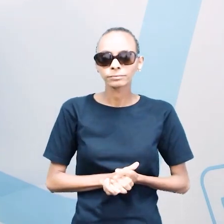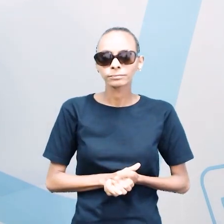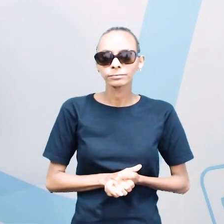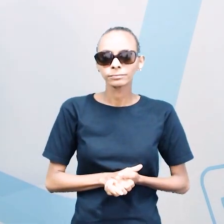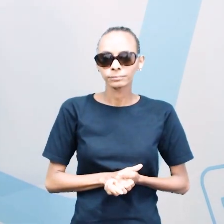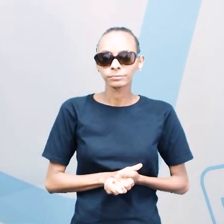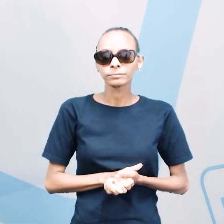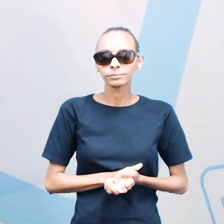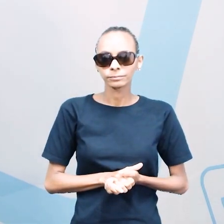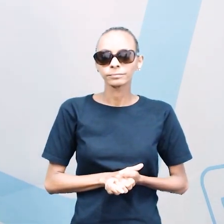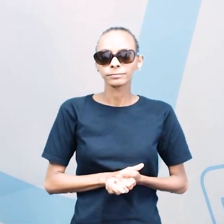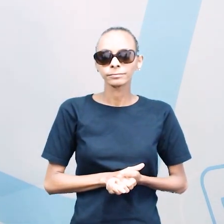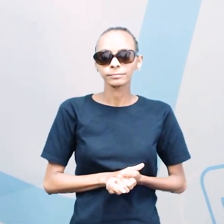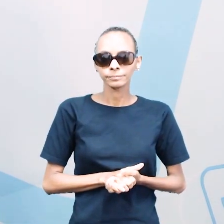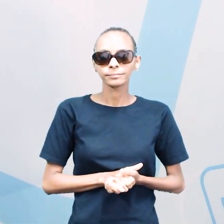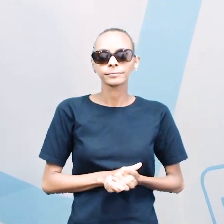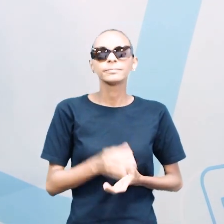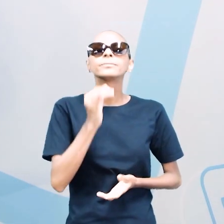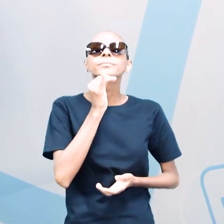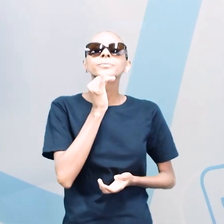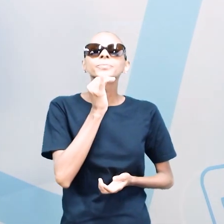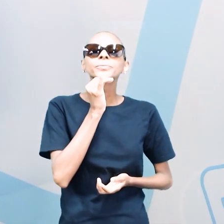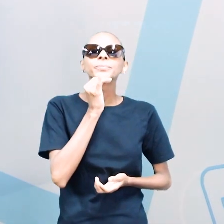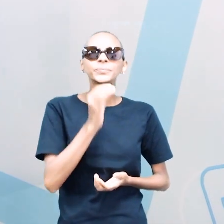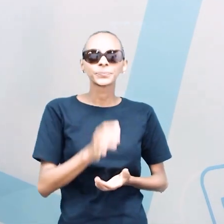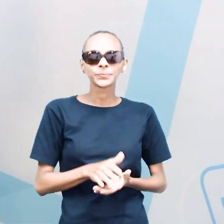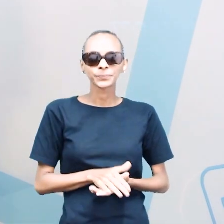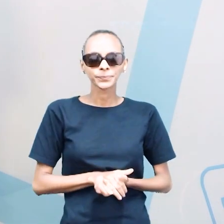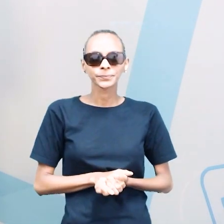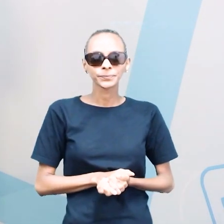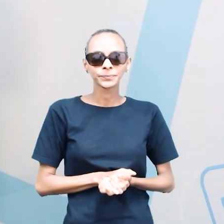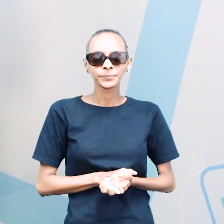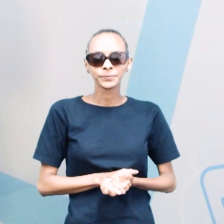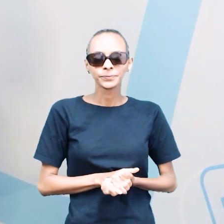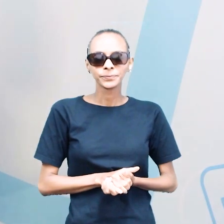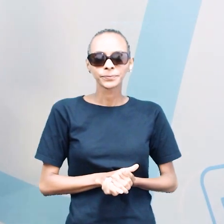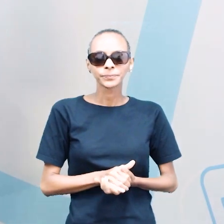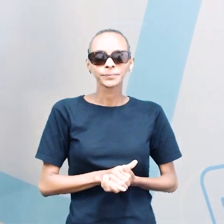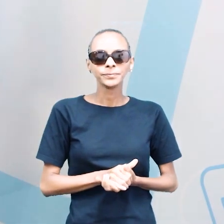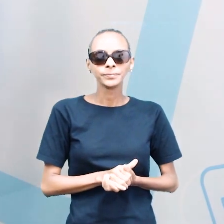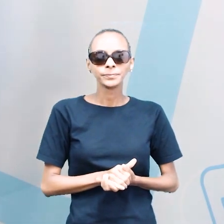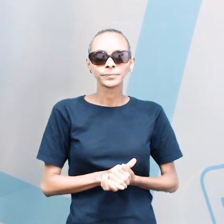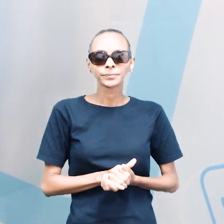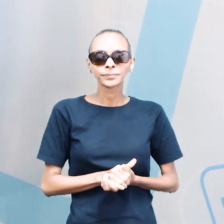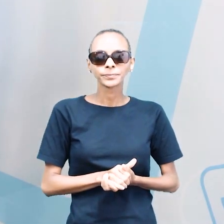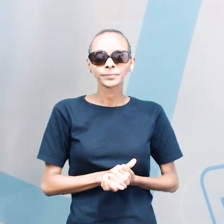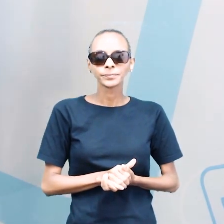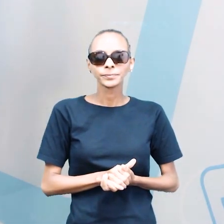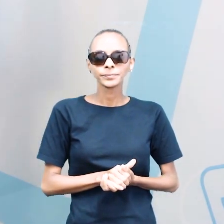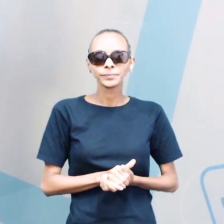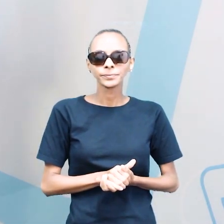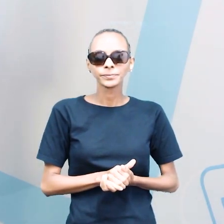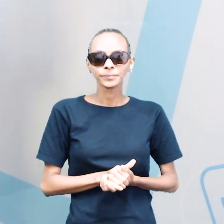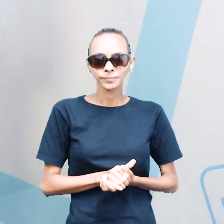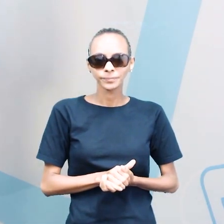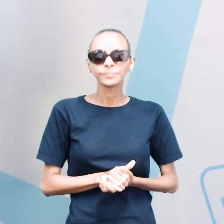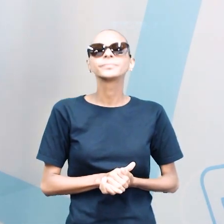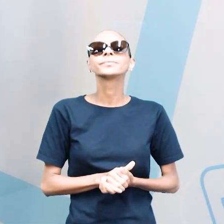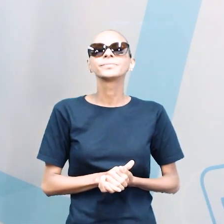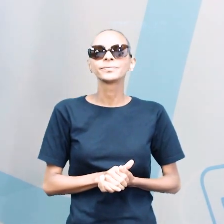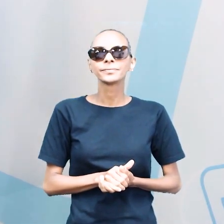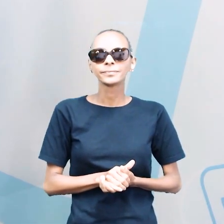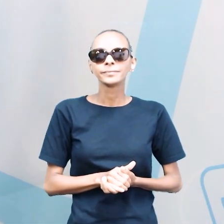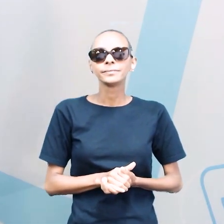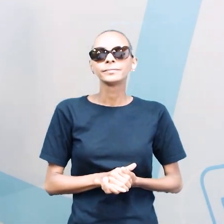on clothes. Por exemplo, she is wearing a purple silk t-shirt.